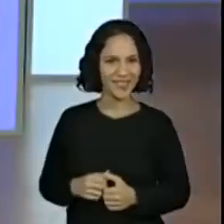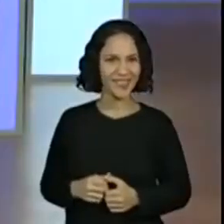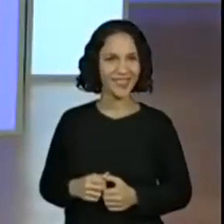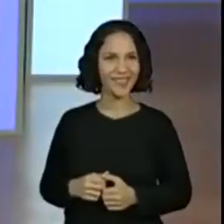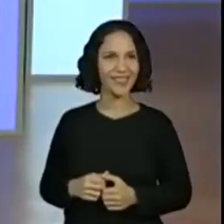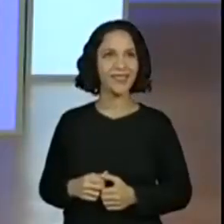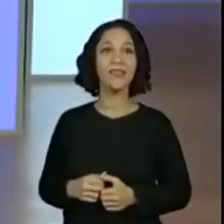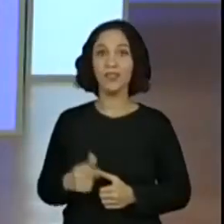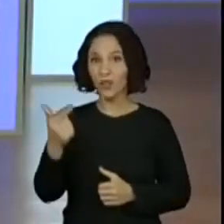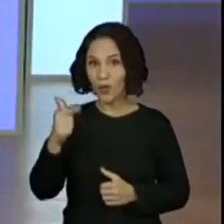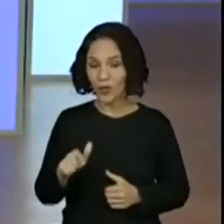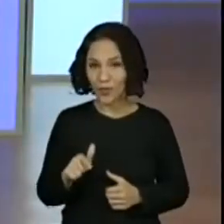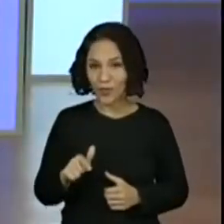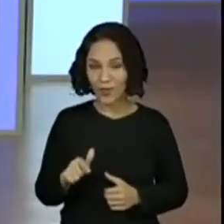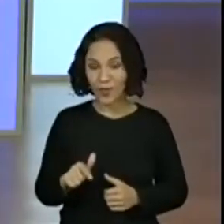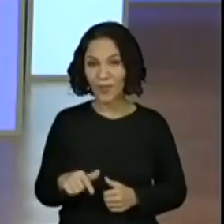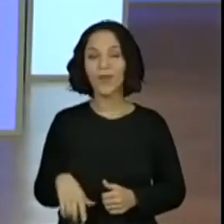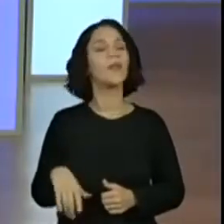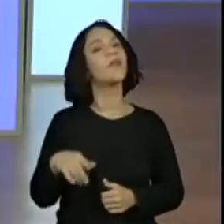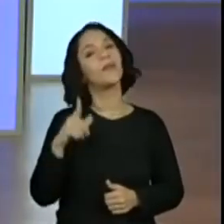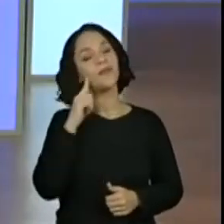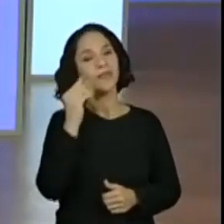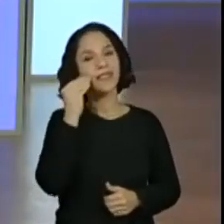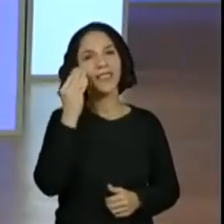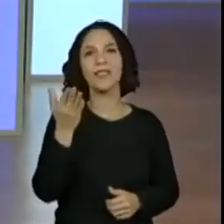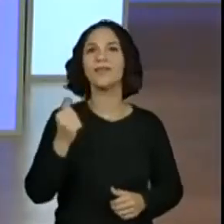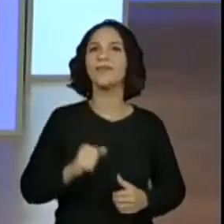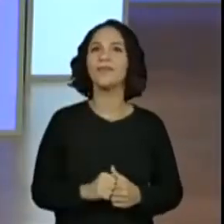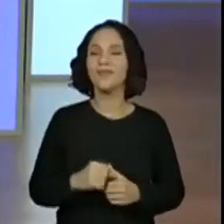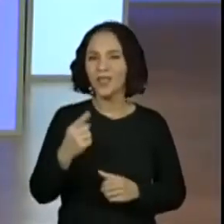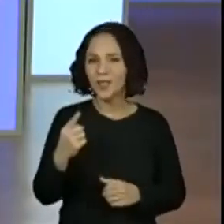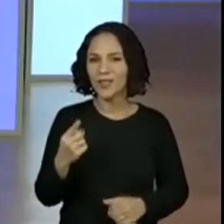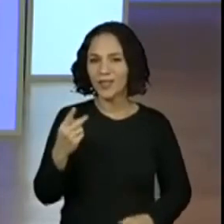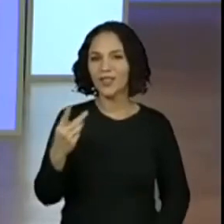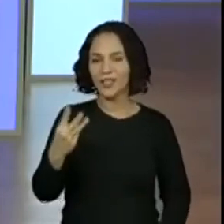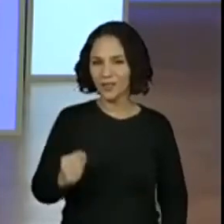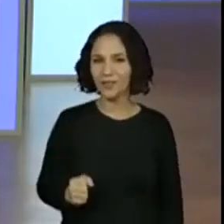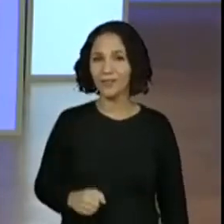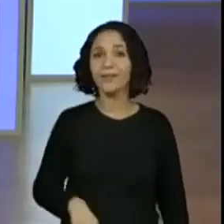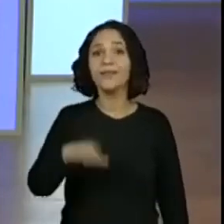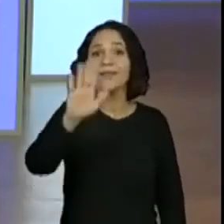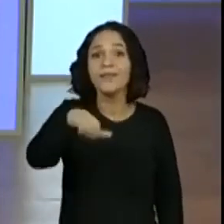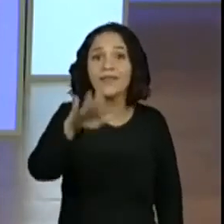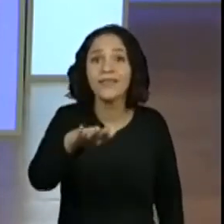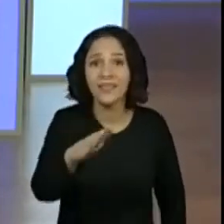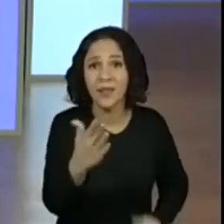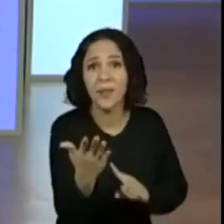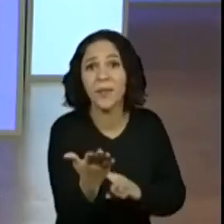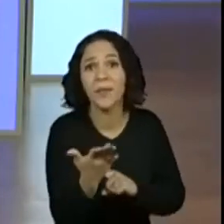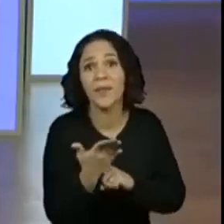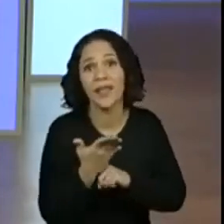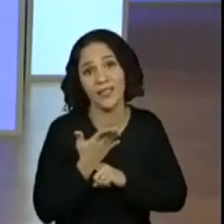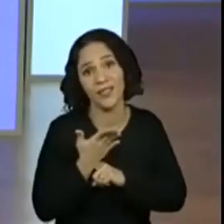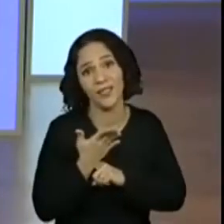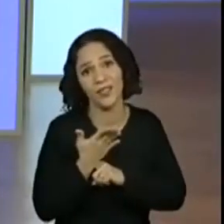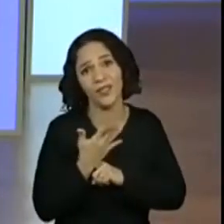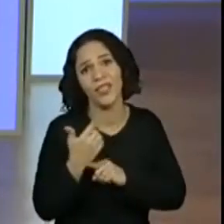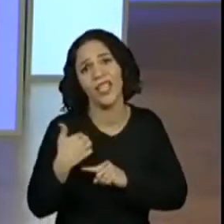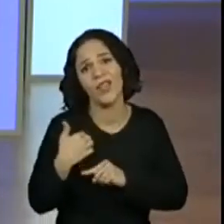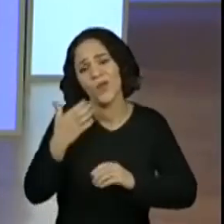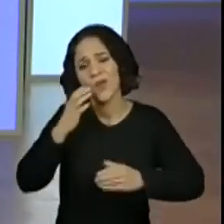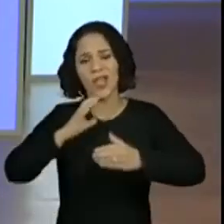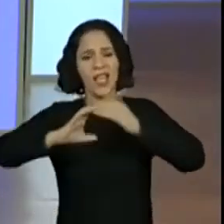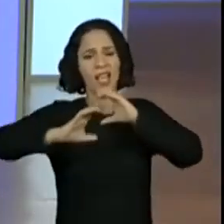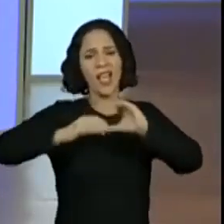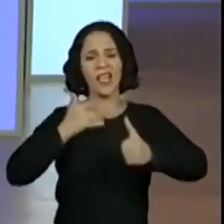Vamos repetir? Vamos. Vamos tentar juntas? Vamos. No 3. 1, 2, 3. Companheiro, me ajude que